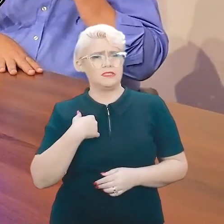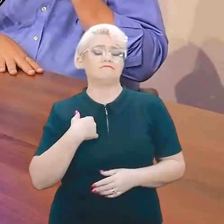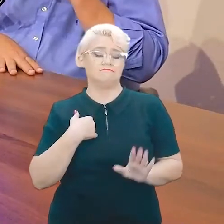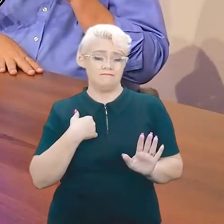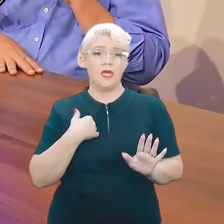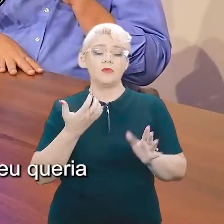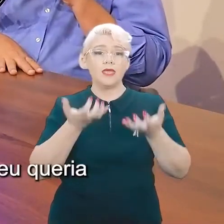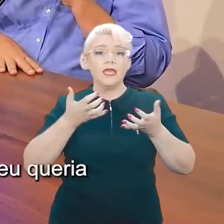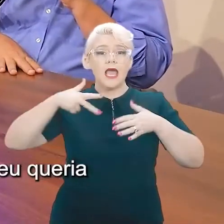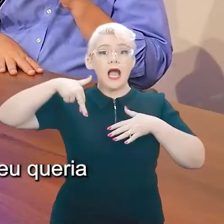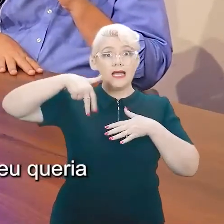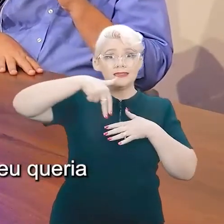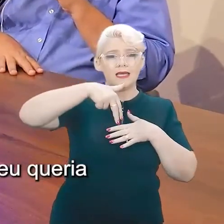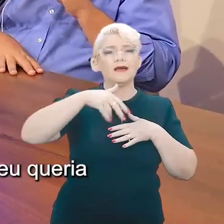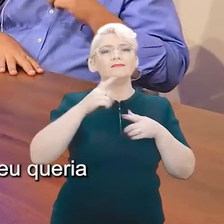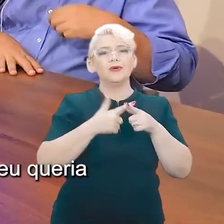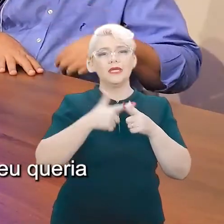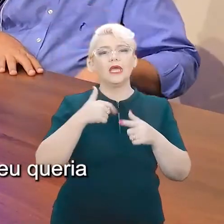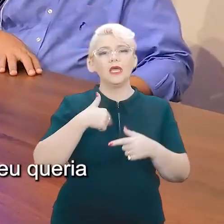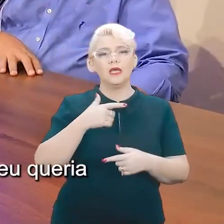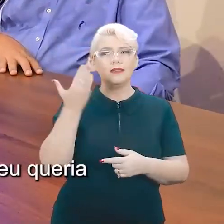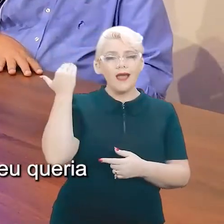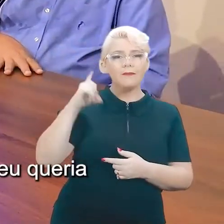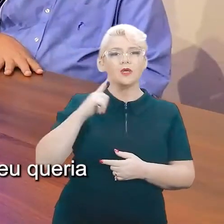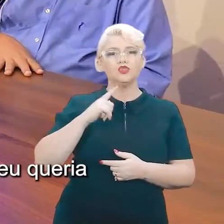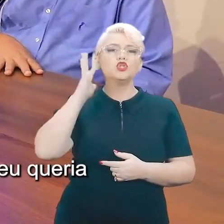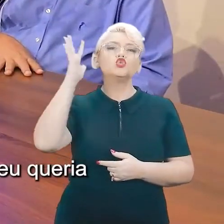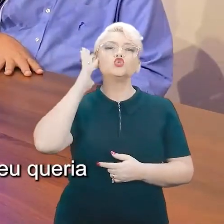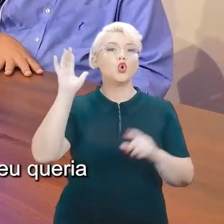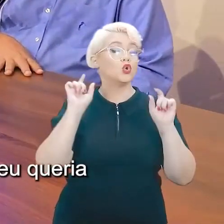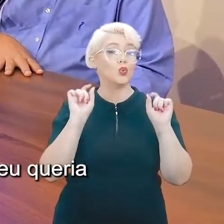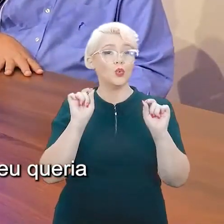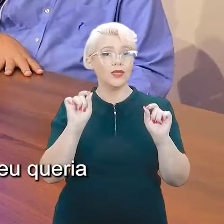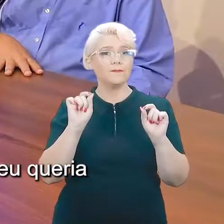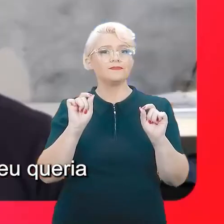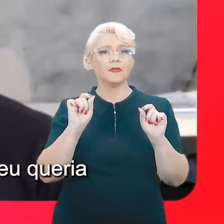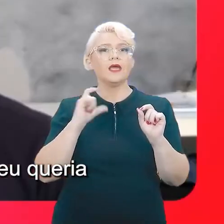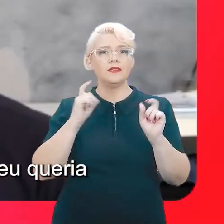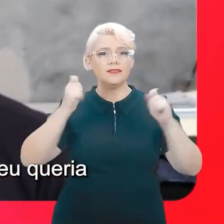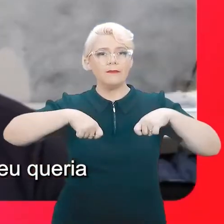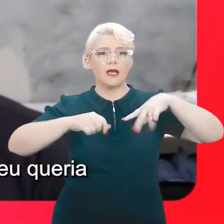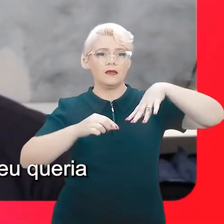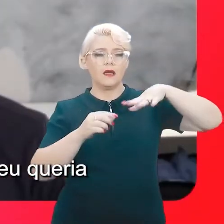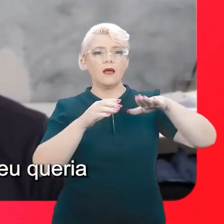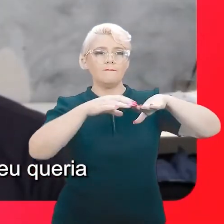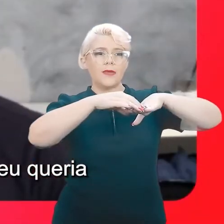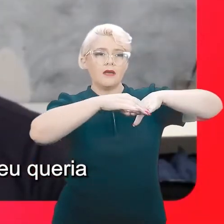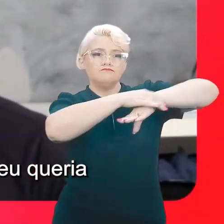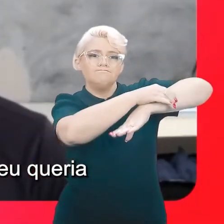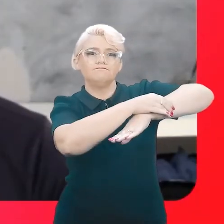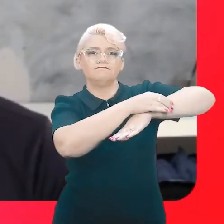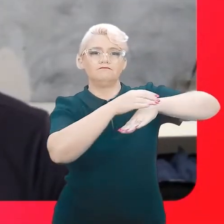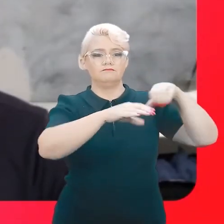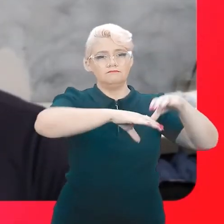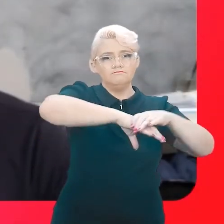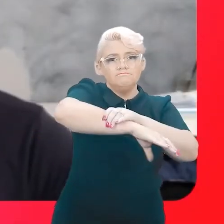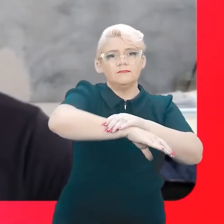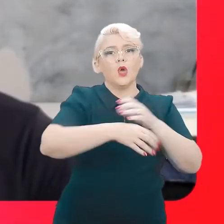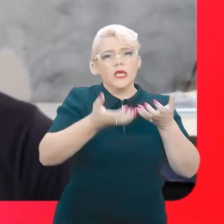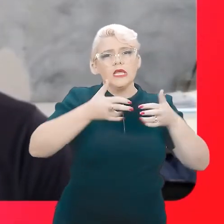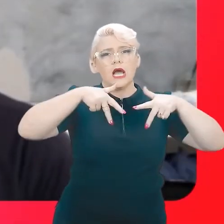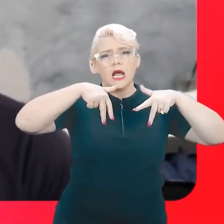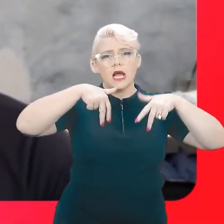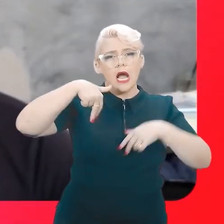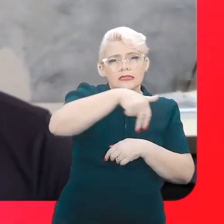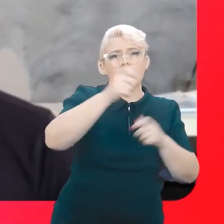muito andar. Eu na época eu tinha muito o sonho de usar uma bota, né? Eu queria muito usar uma bota, então eu queria andar